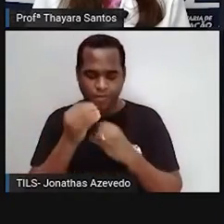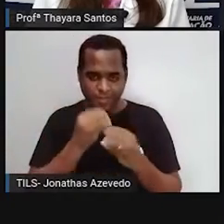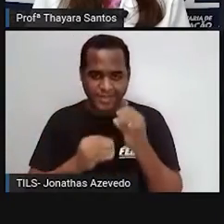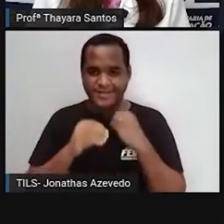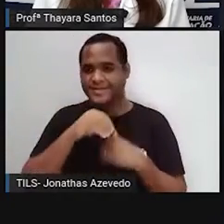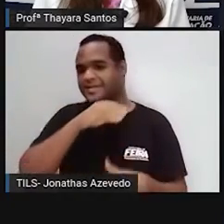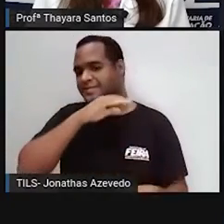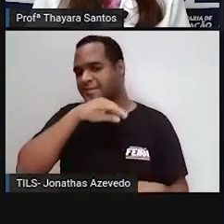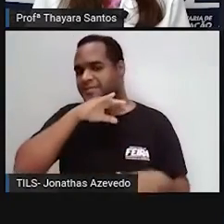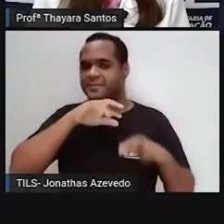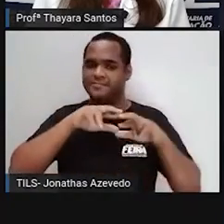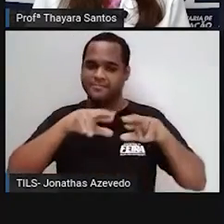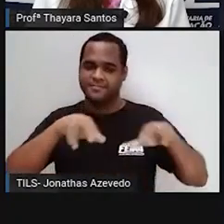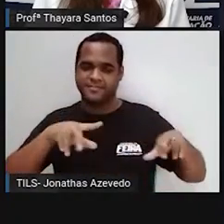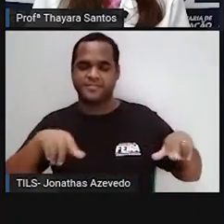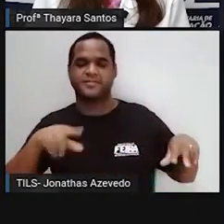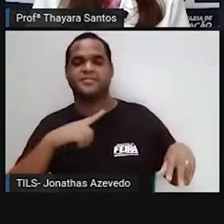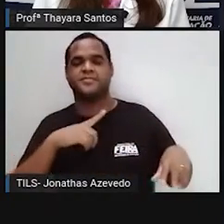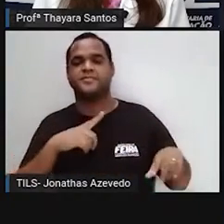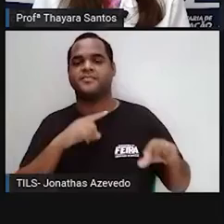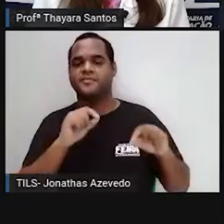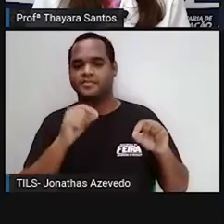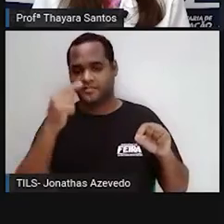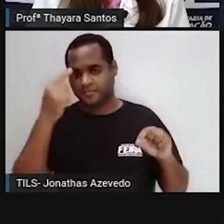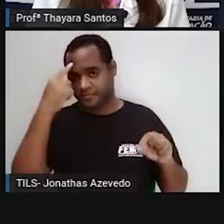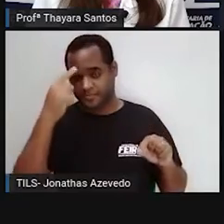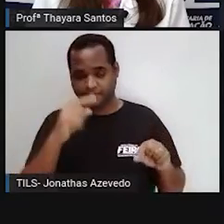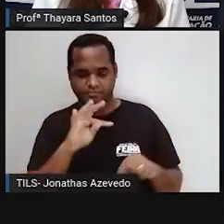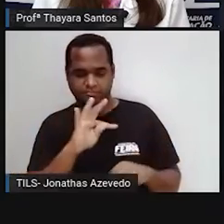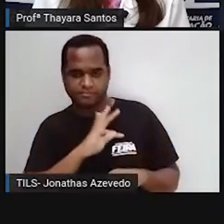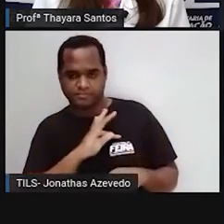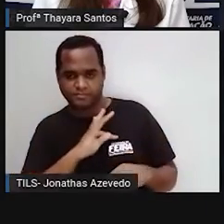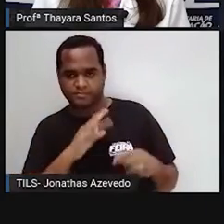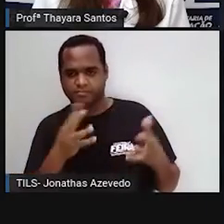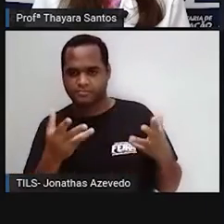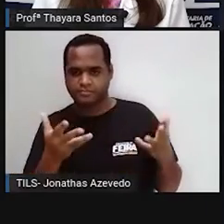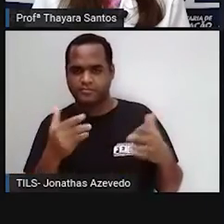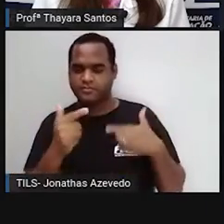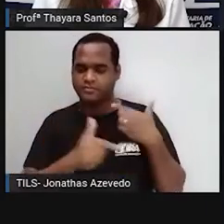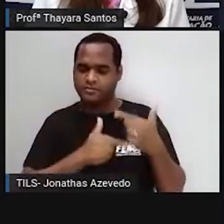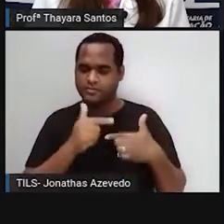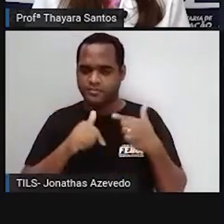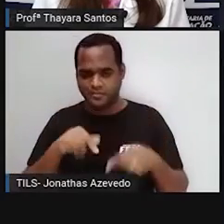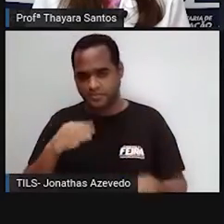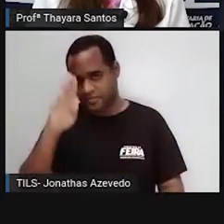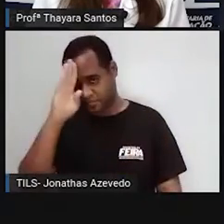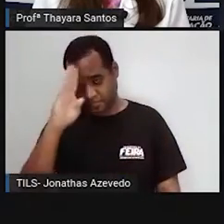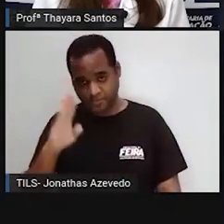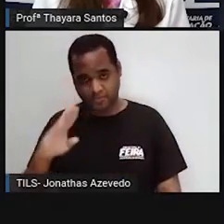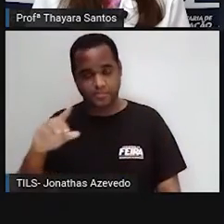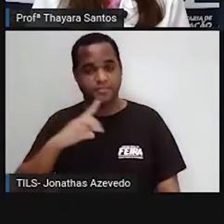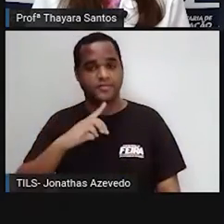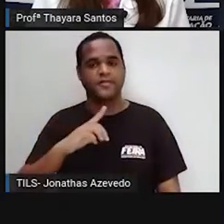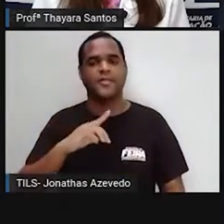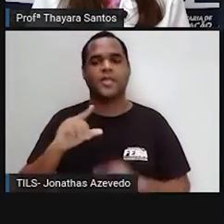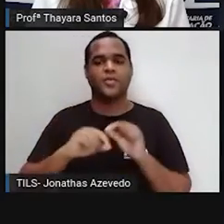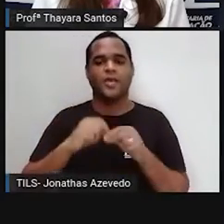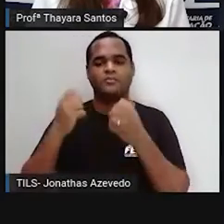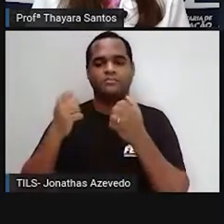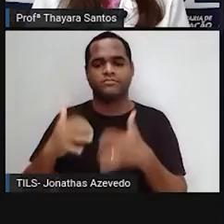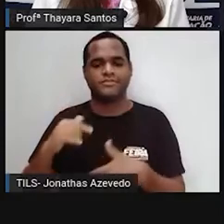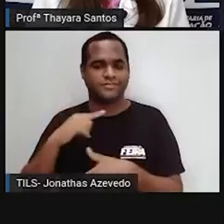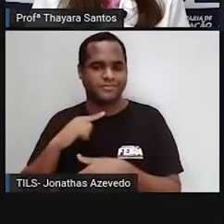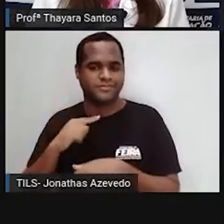animal. Por que eu bato nessa tecla especificamente? No Brasil, a maior indústria emissora de gases do efeito